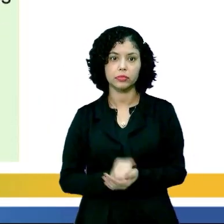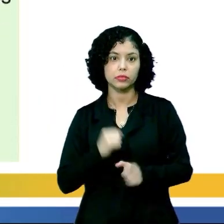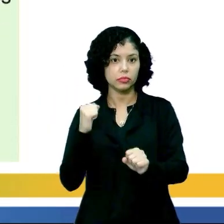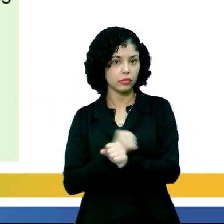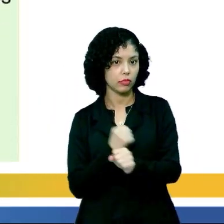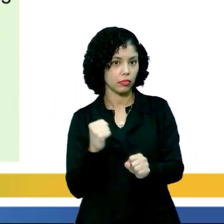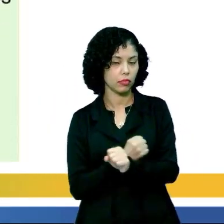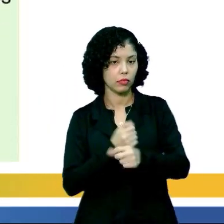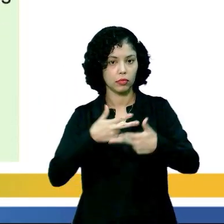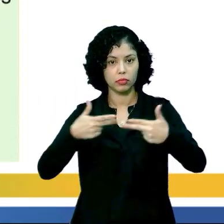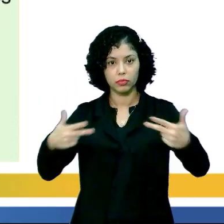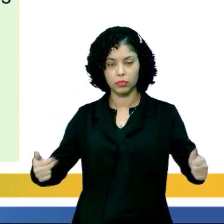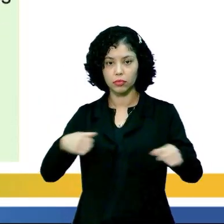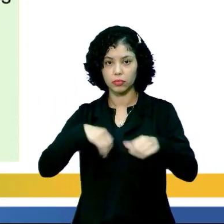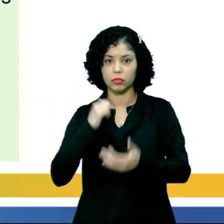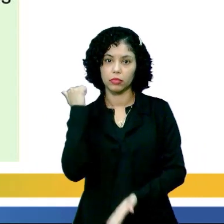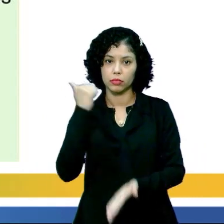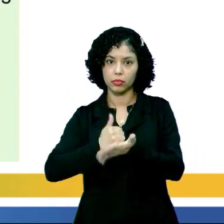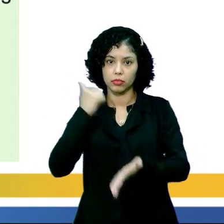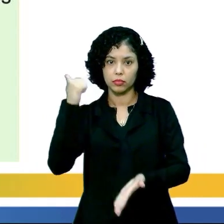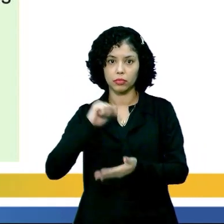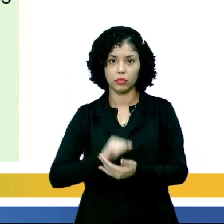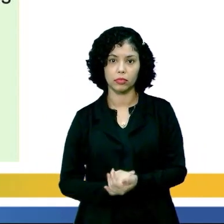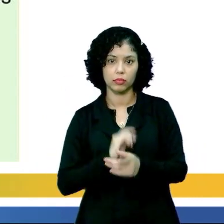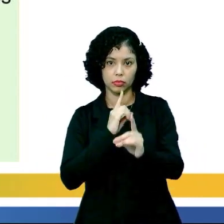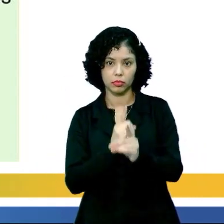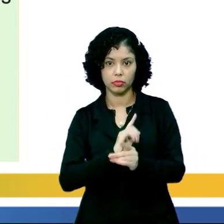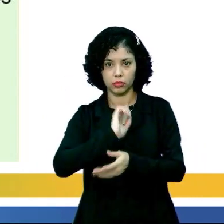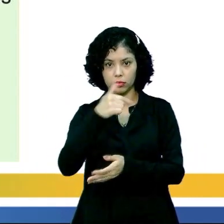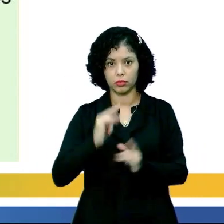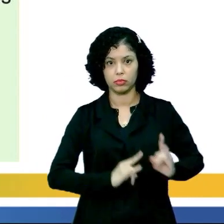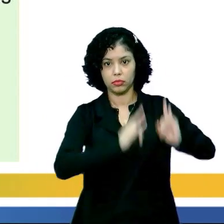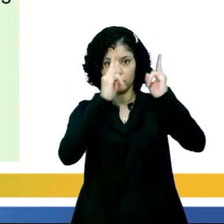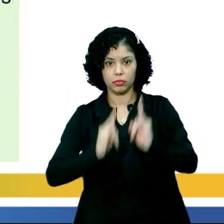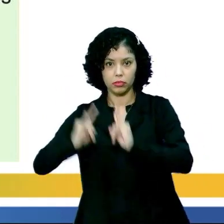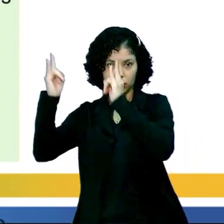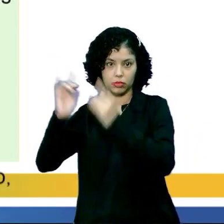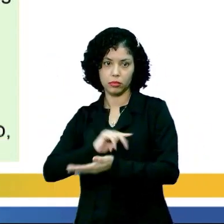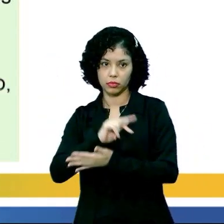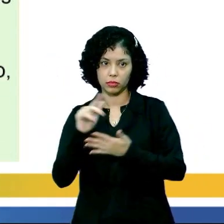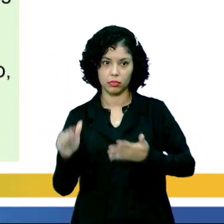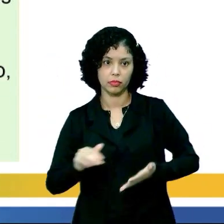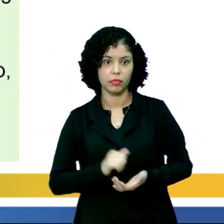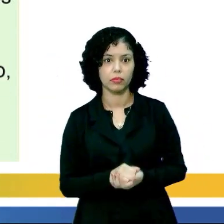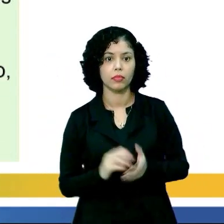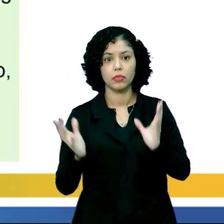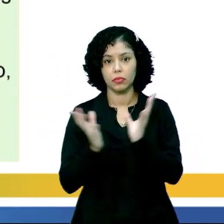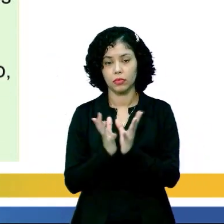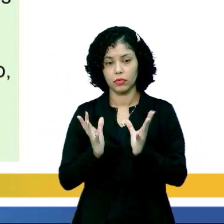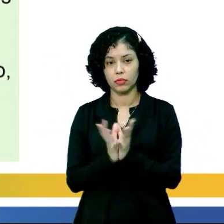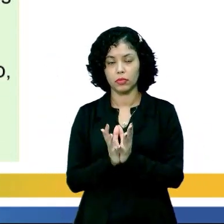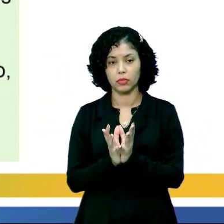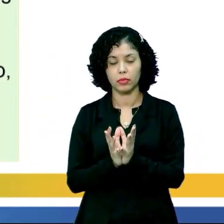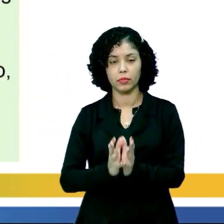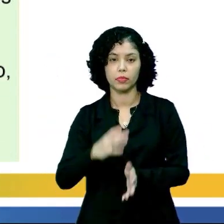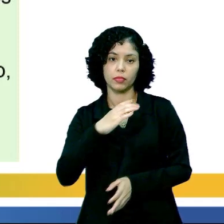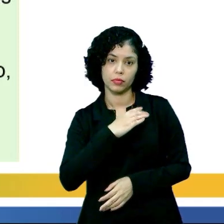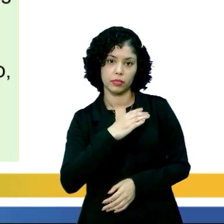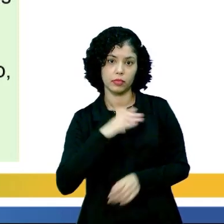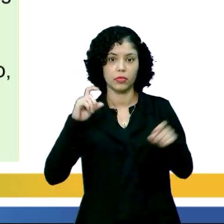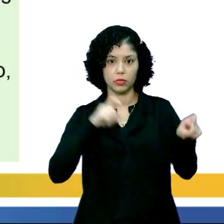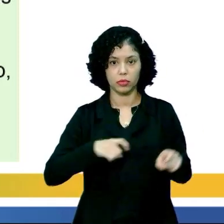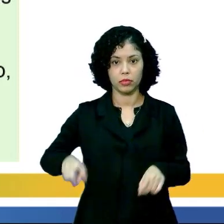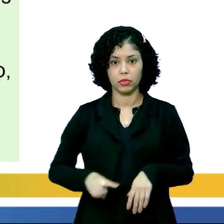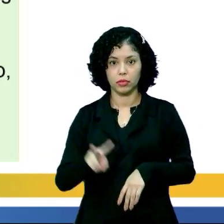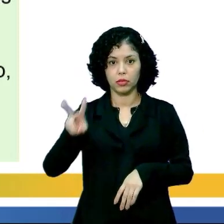tecnológicas. As obras, objetos, documentos, edifícios, enfim. E os conjuntos urbanos